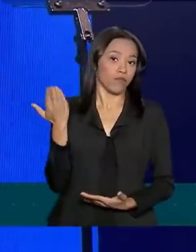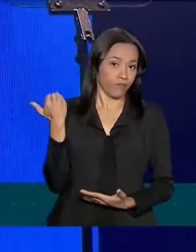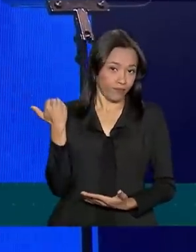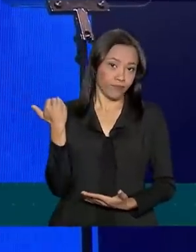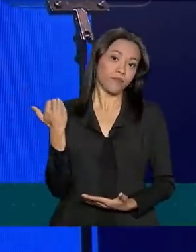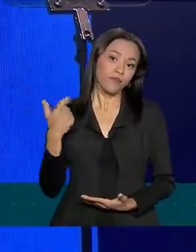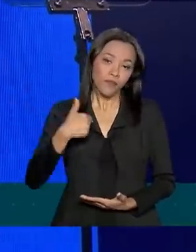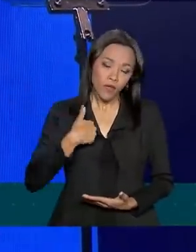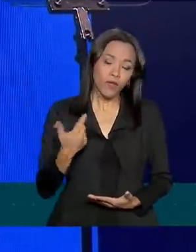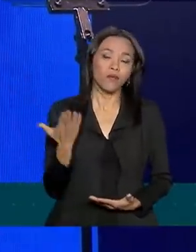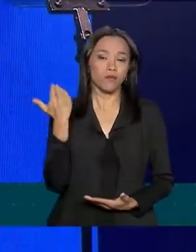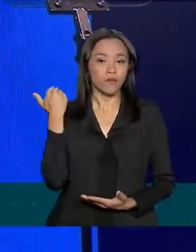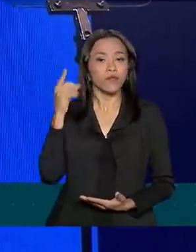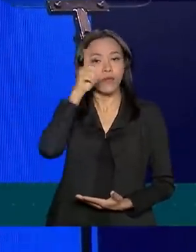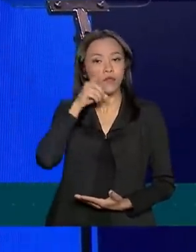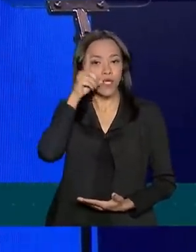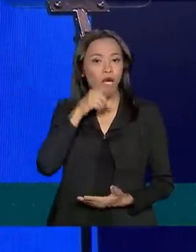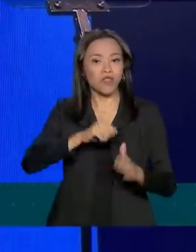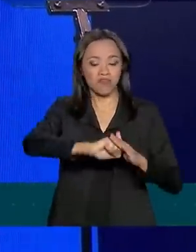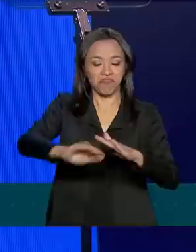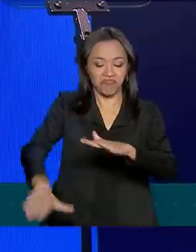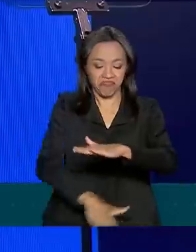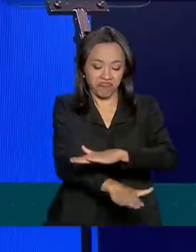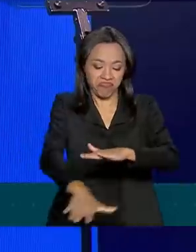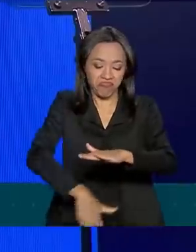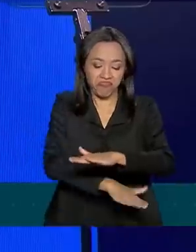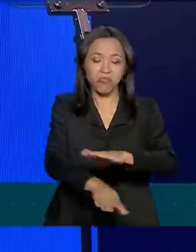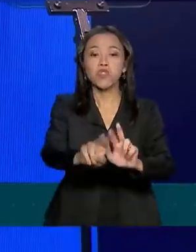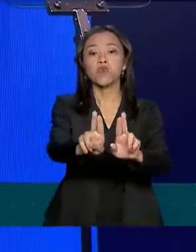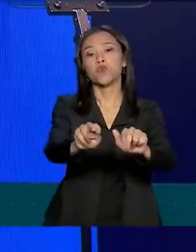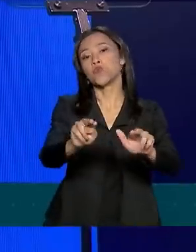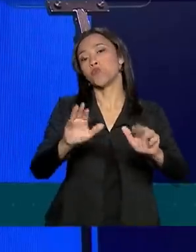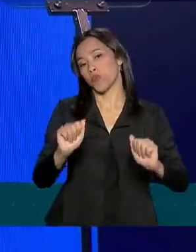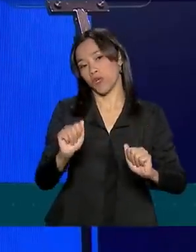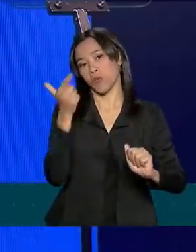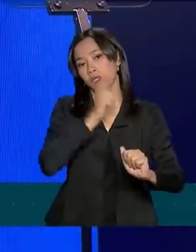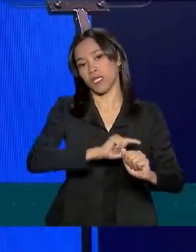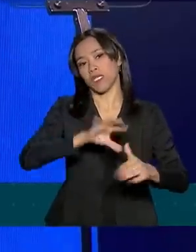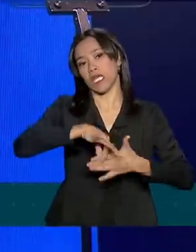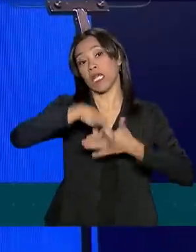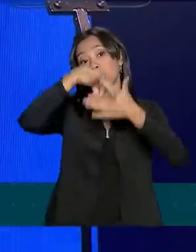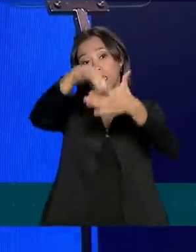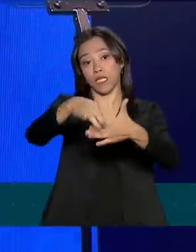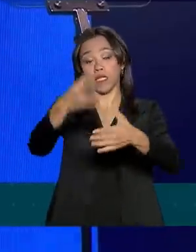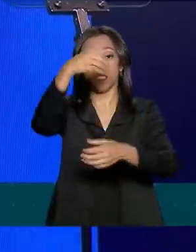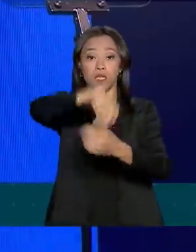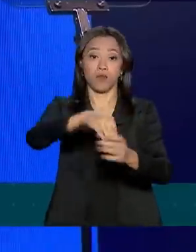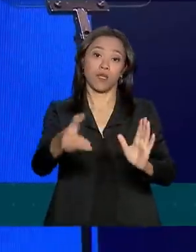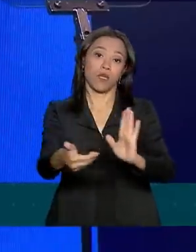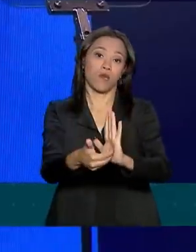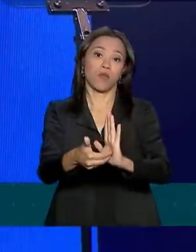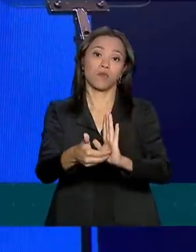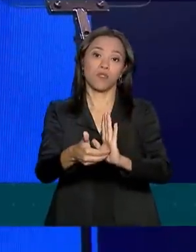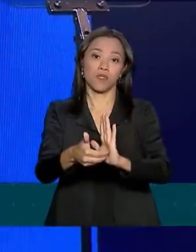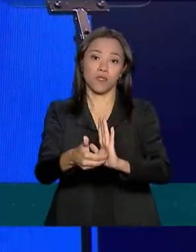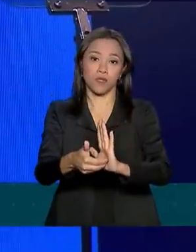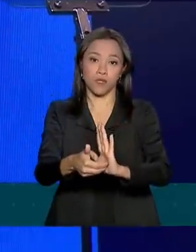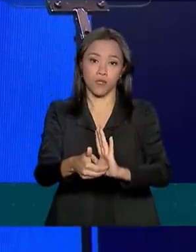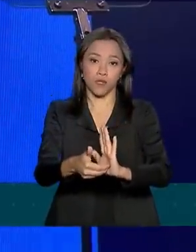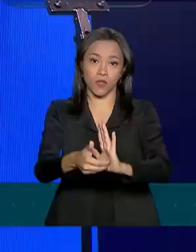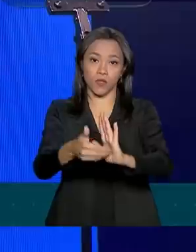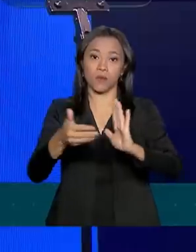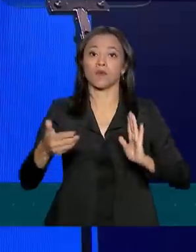Eu, deputado, do baixo clero, nunca sequer consegui ser vice-líder da Câmara. Mas não tem problema. Sobrevivi.